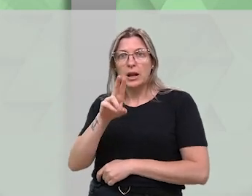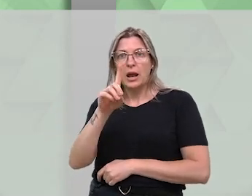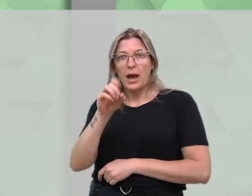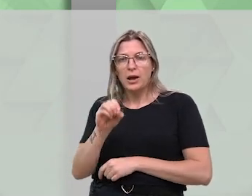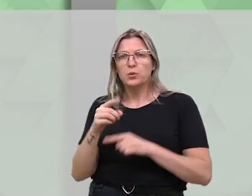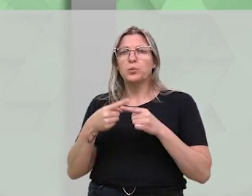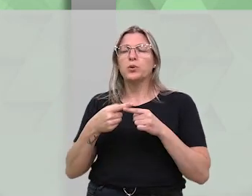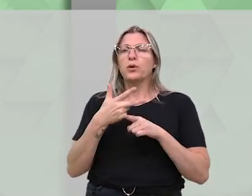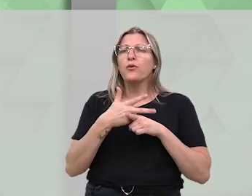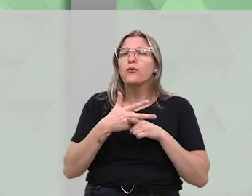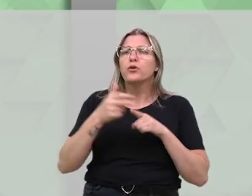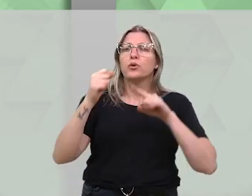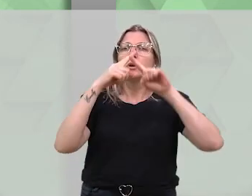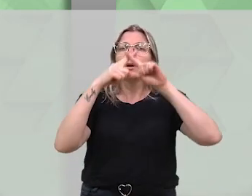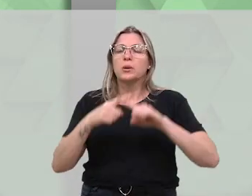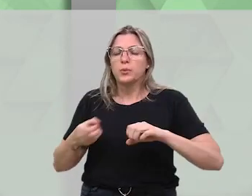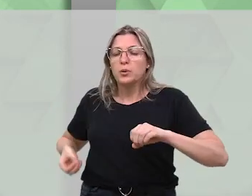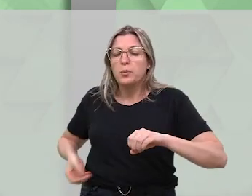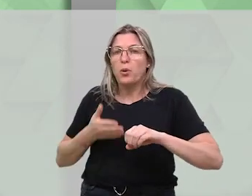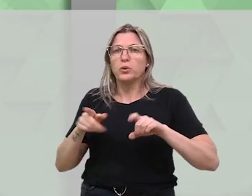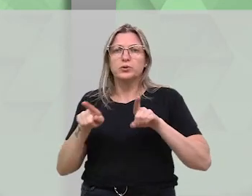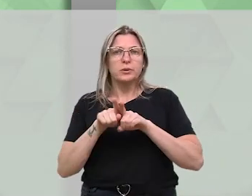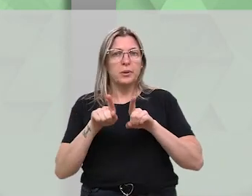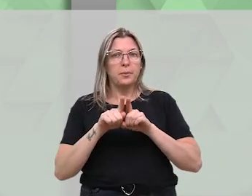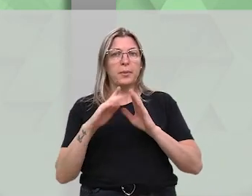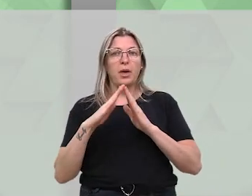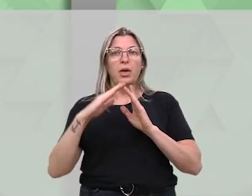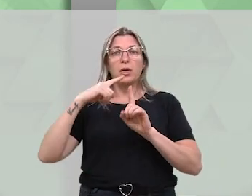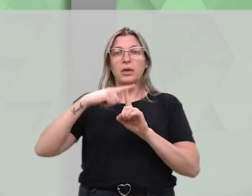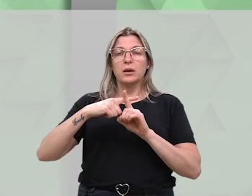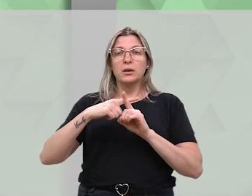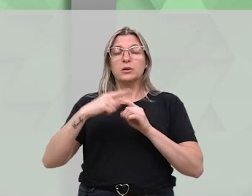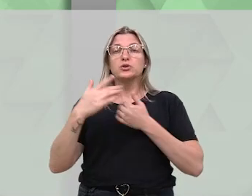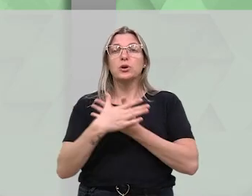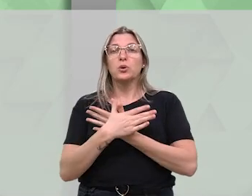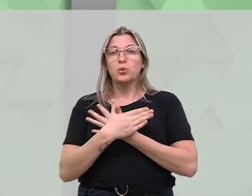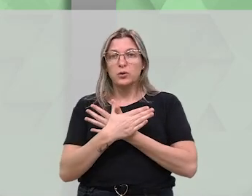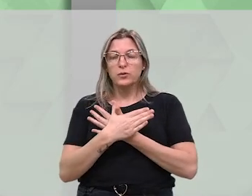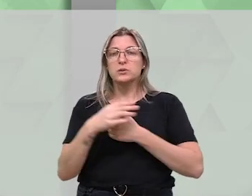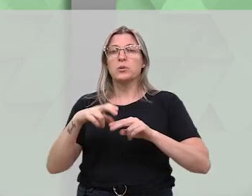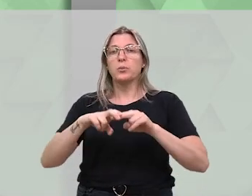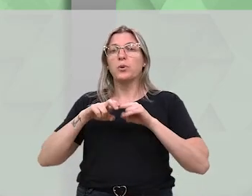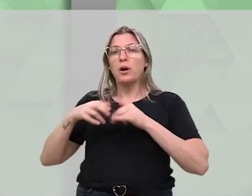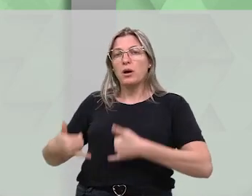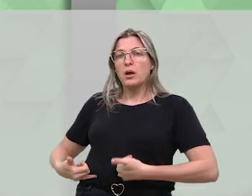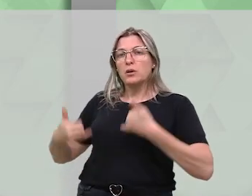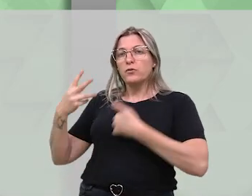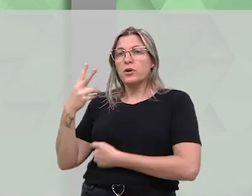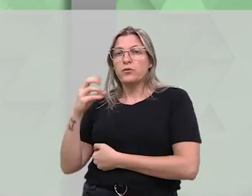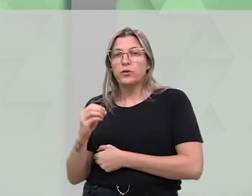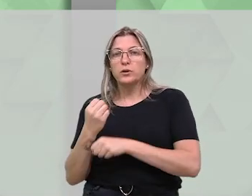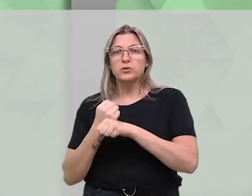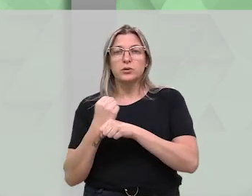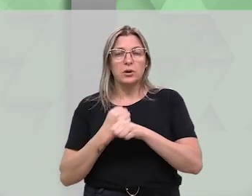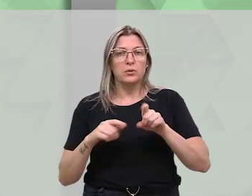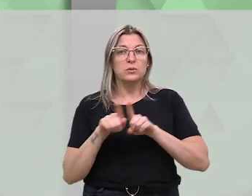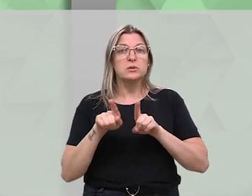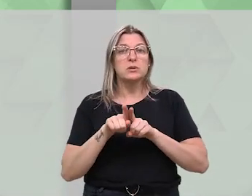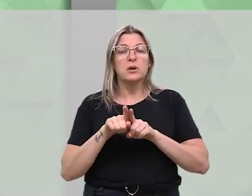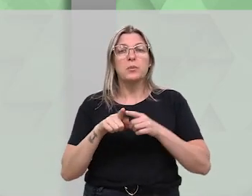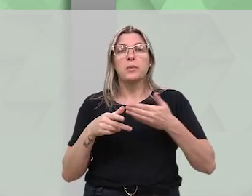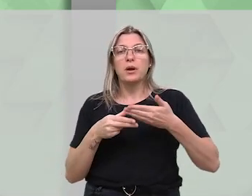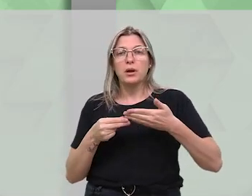conquista obtida no Campeonato Estadual de Bocha, a Igreja Universal do Reino de Deus, pelos 20 anos de fundação e a